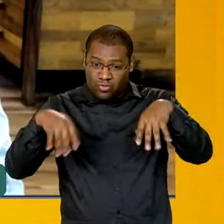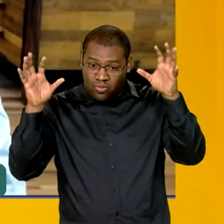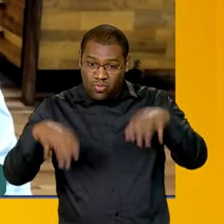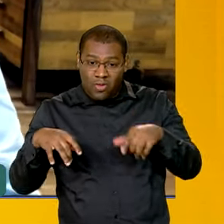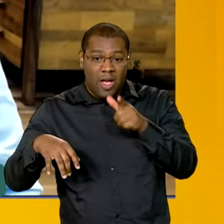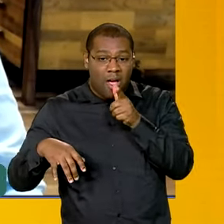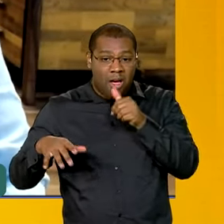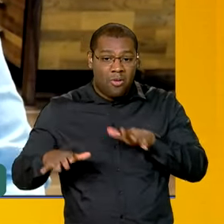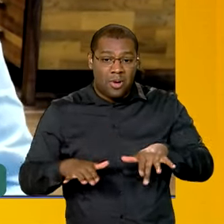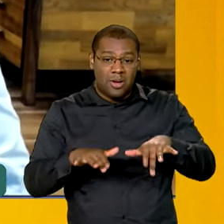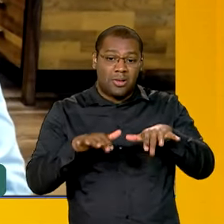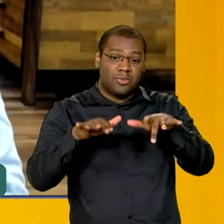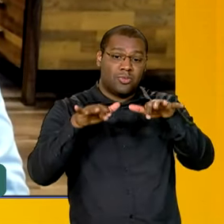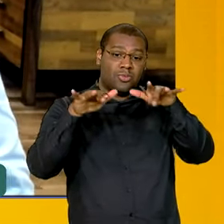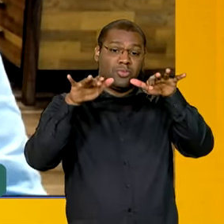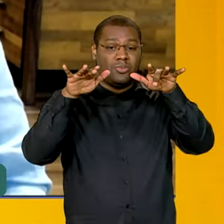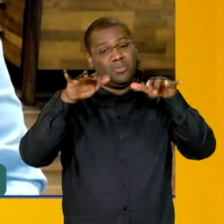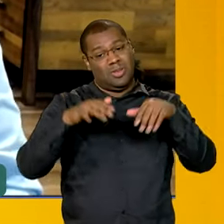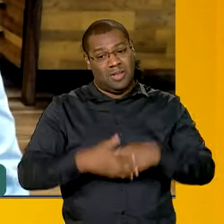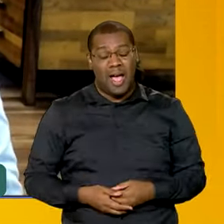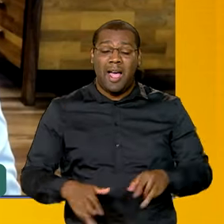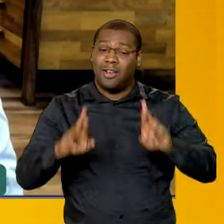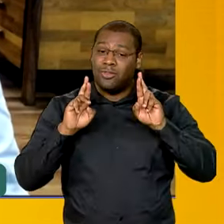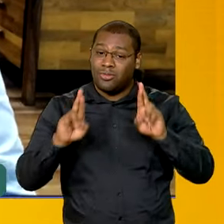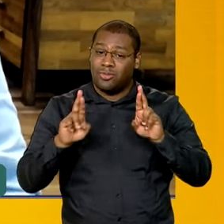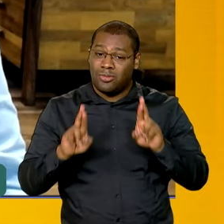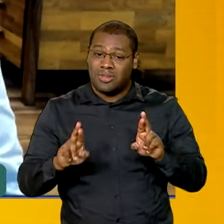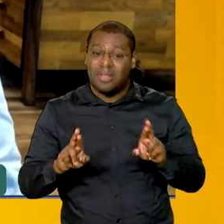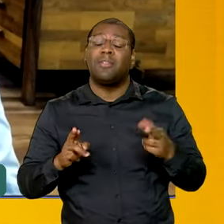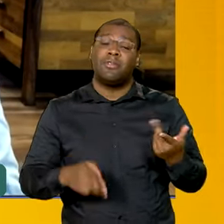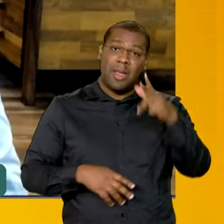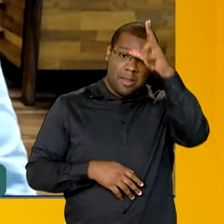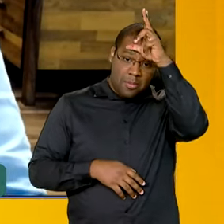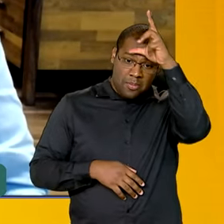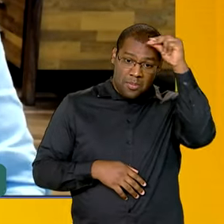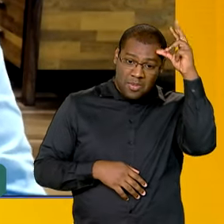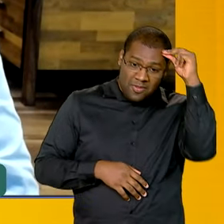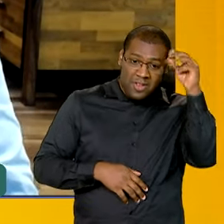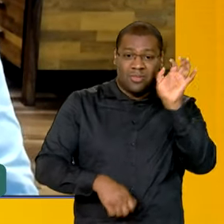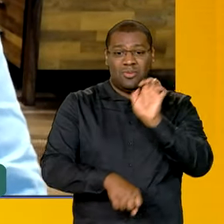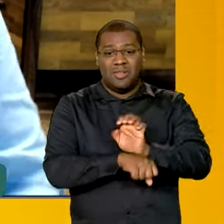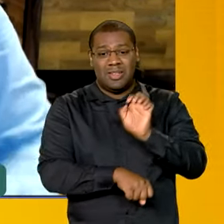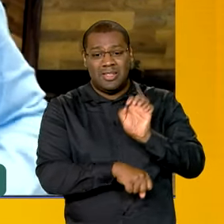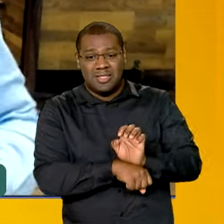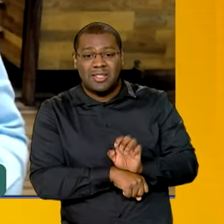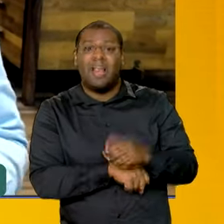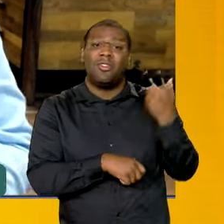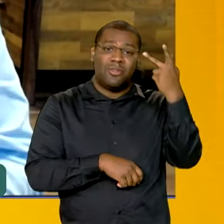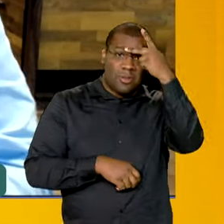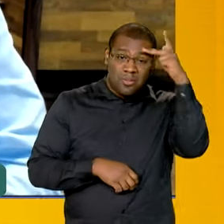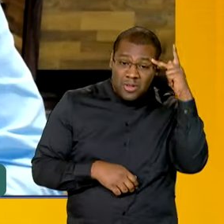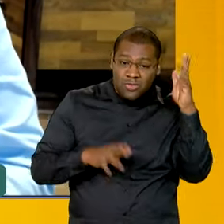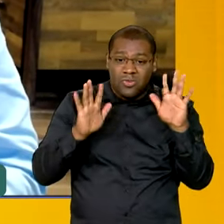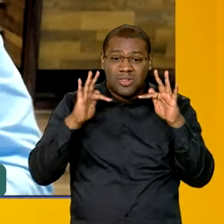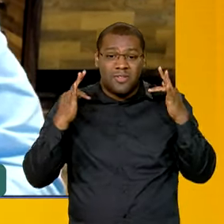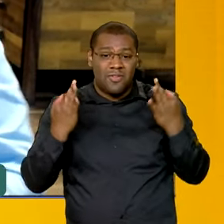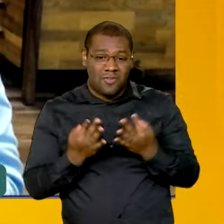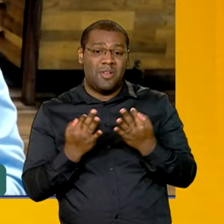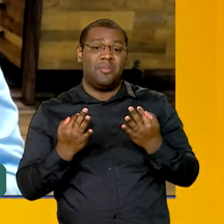baixarem, você não conseguirá, as prefeituras, o Estado, as pessoas, as famílias,